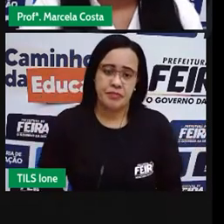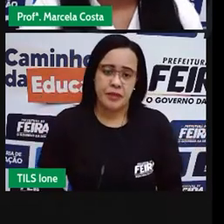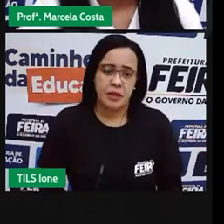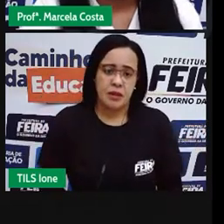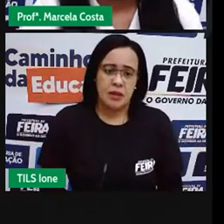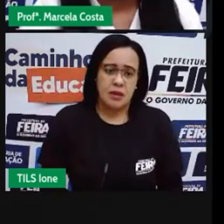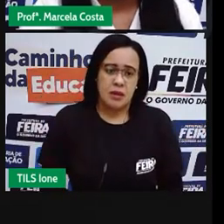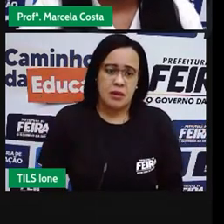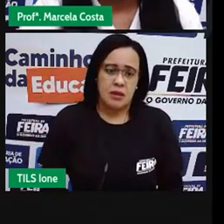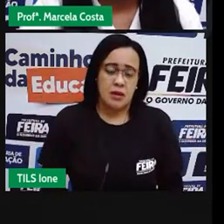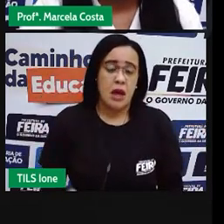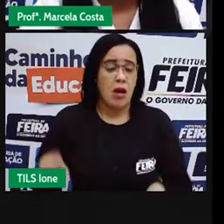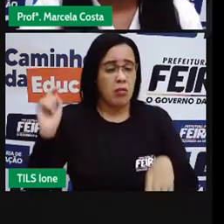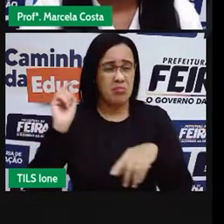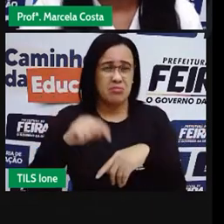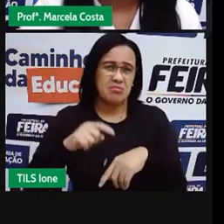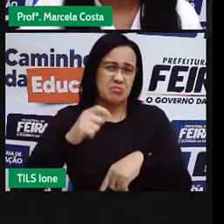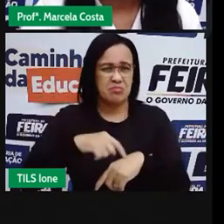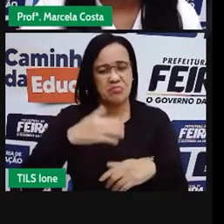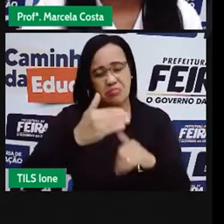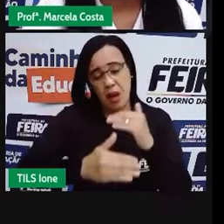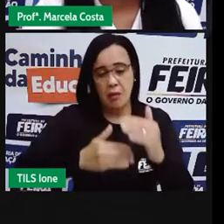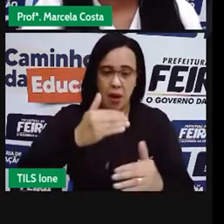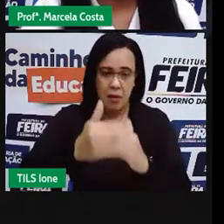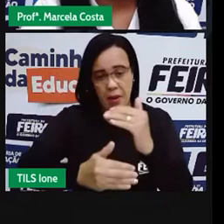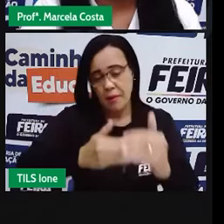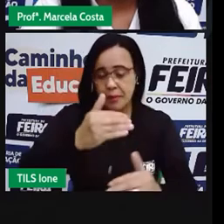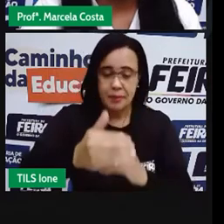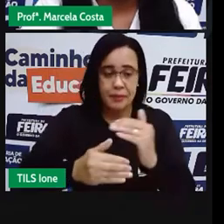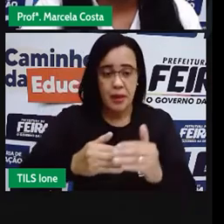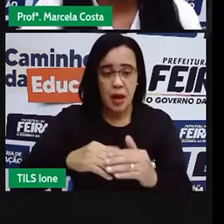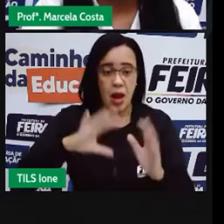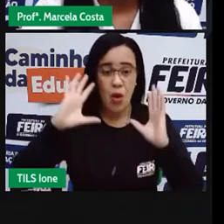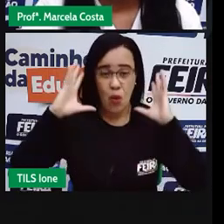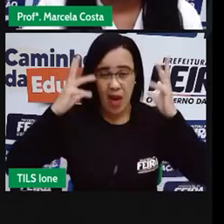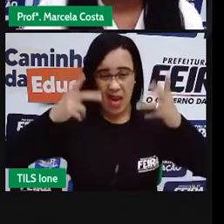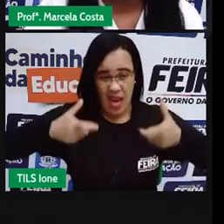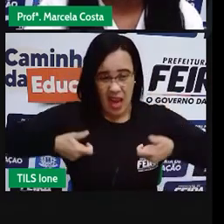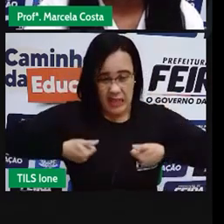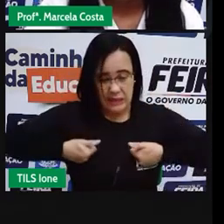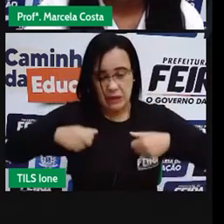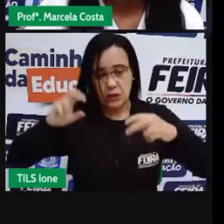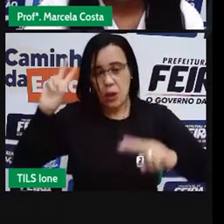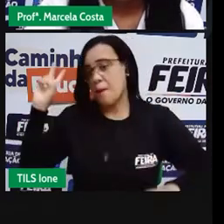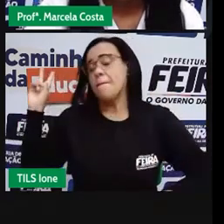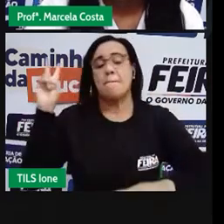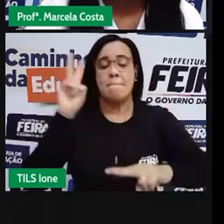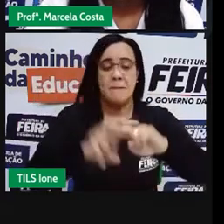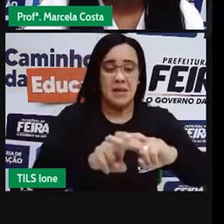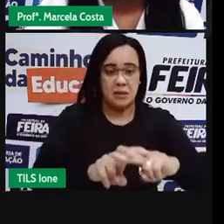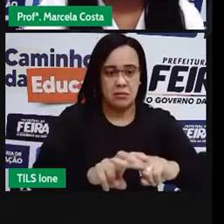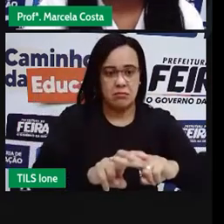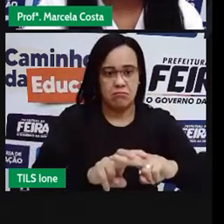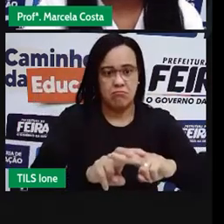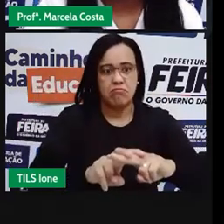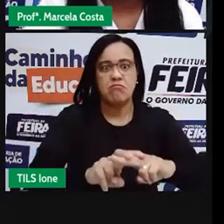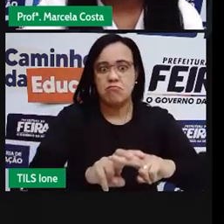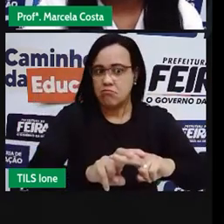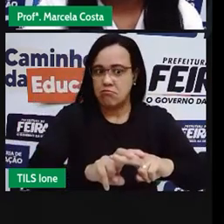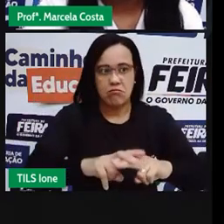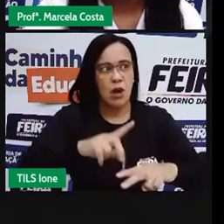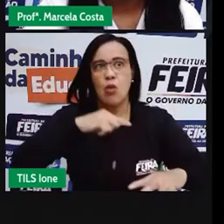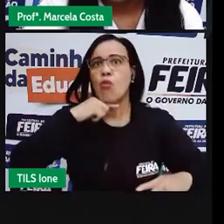Algum tempo depois, o leão ficou preso na rede de uns caçadores. Não